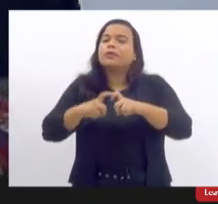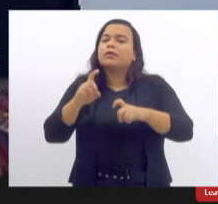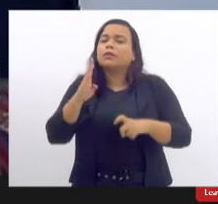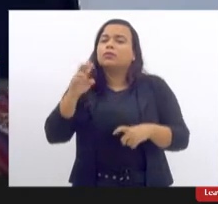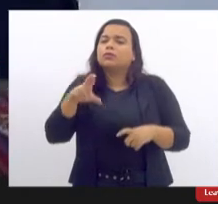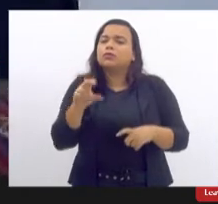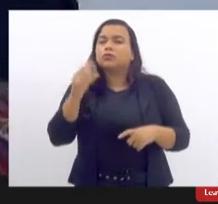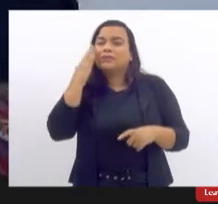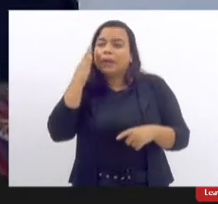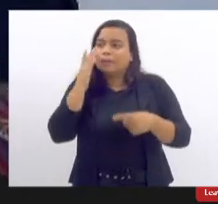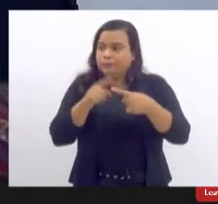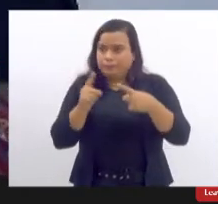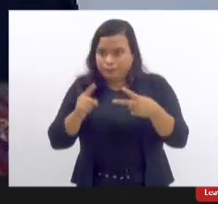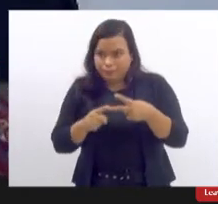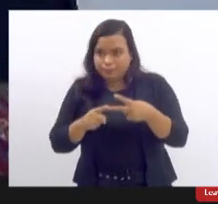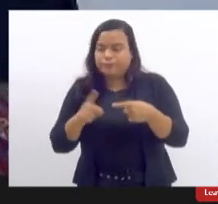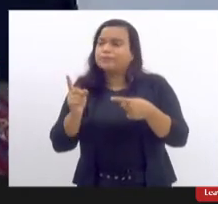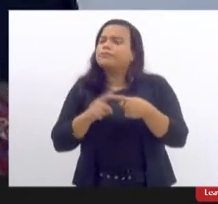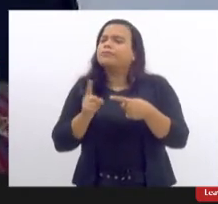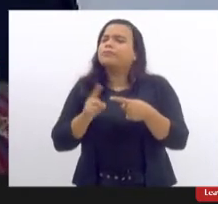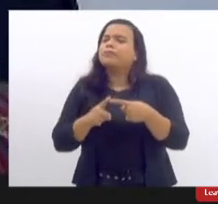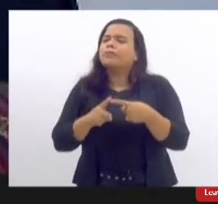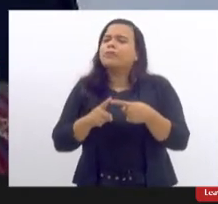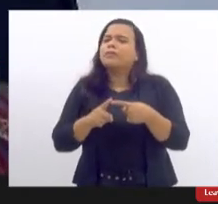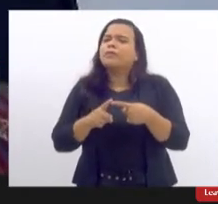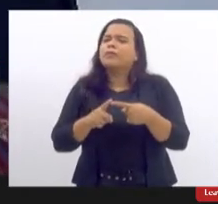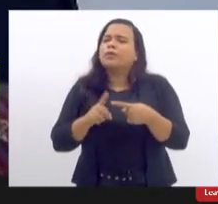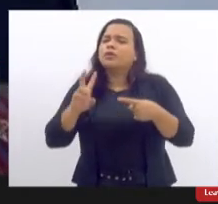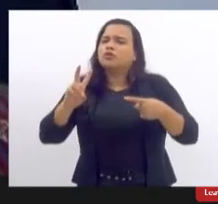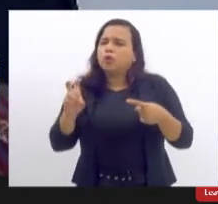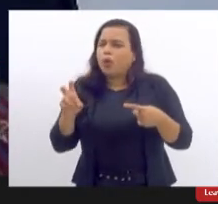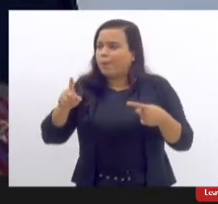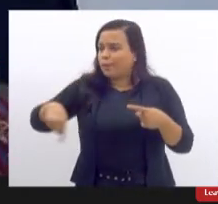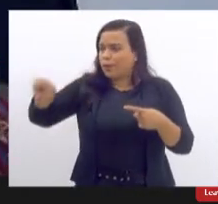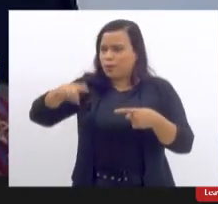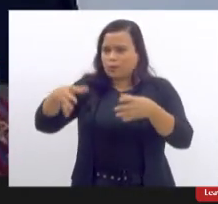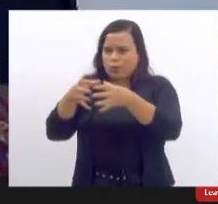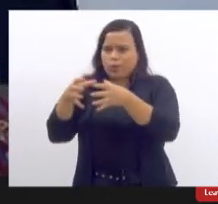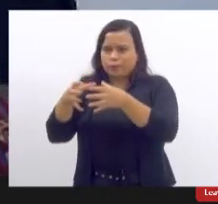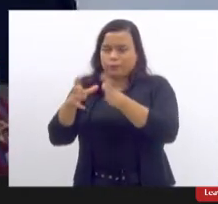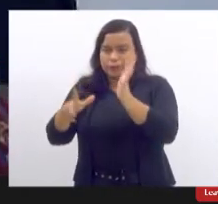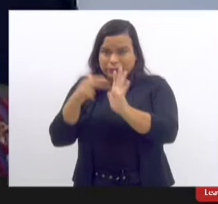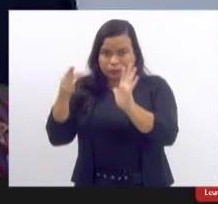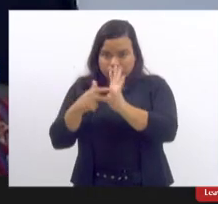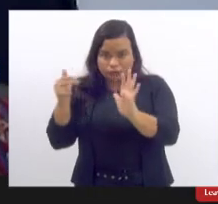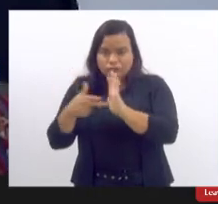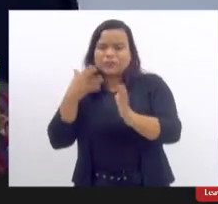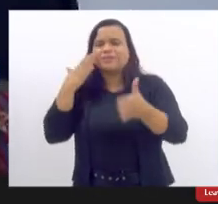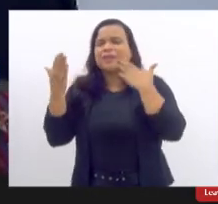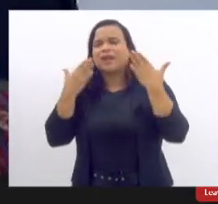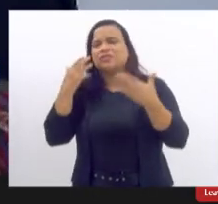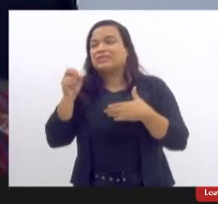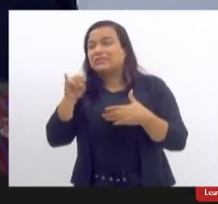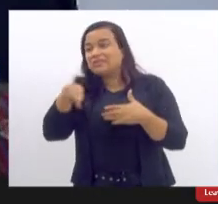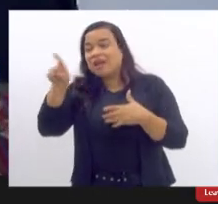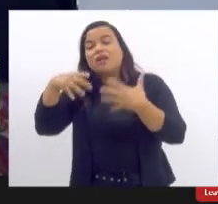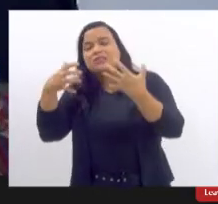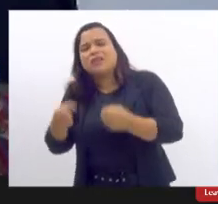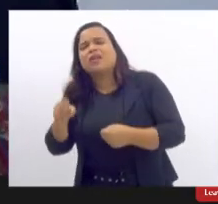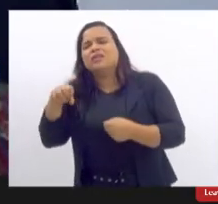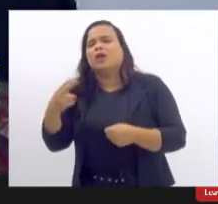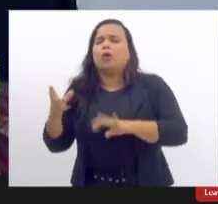o ponto resistência na classe dos cirurgiões plásticos em relação a dois pontos a